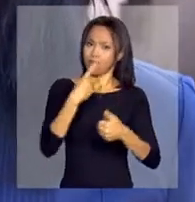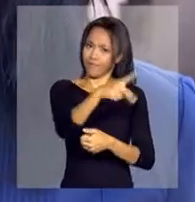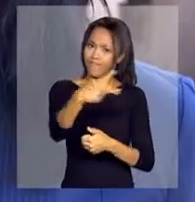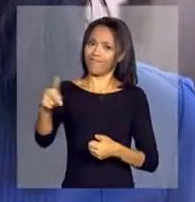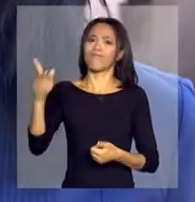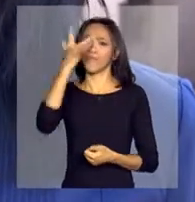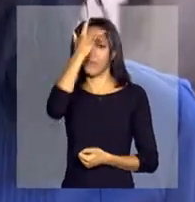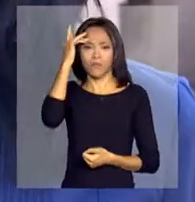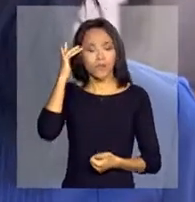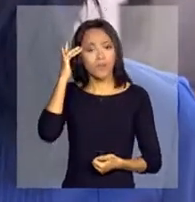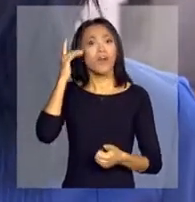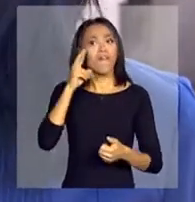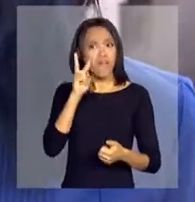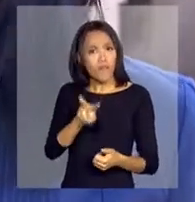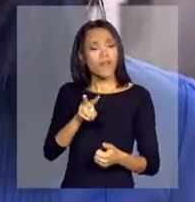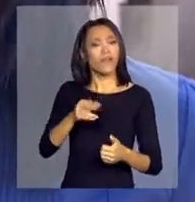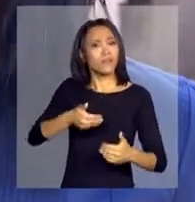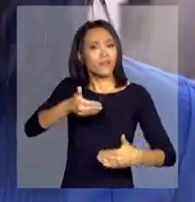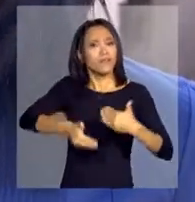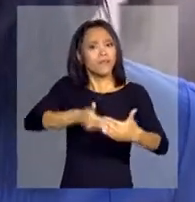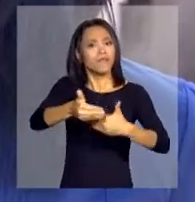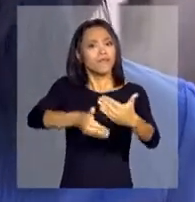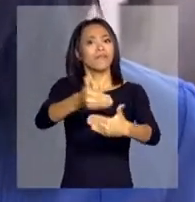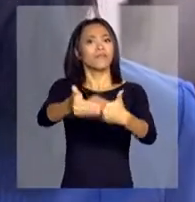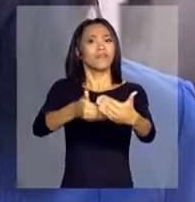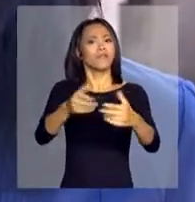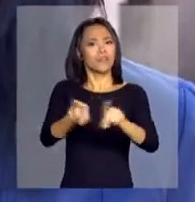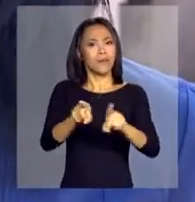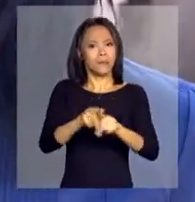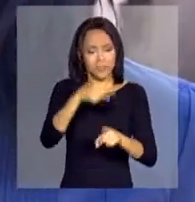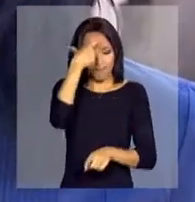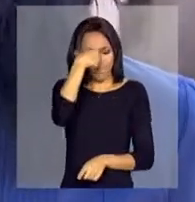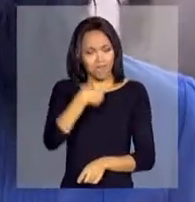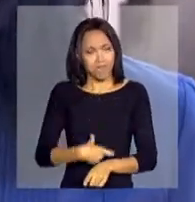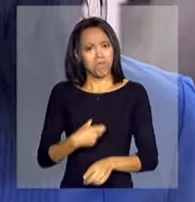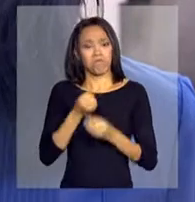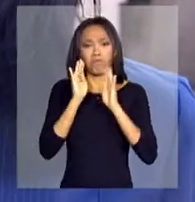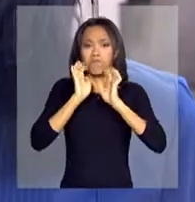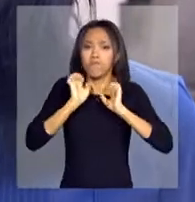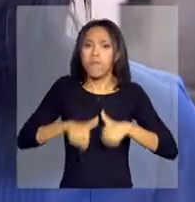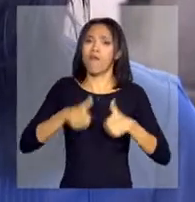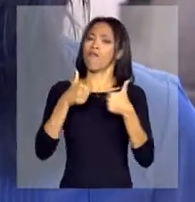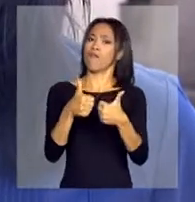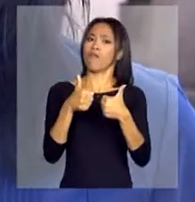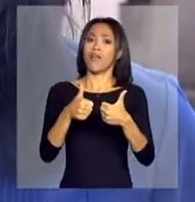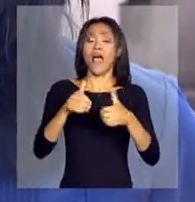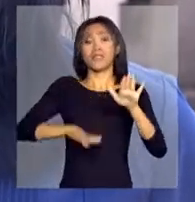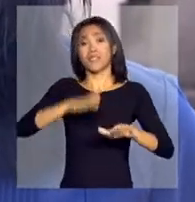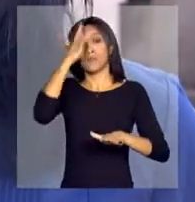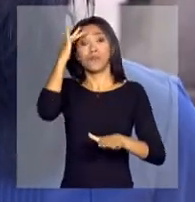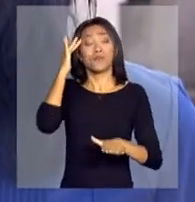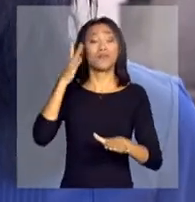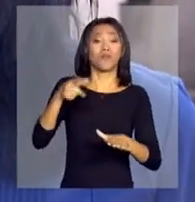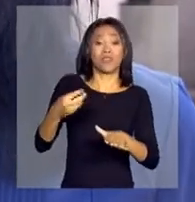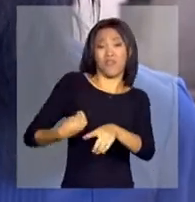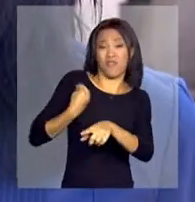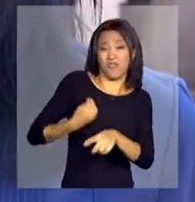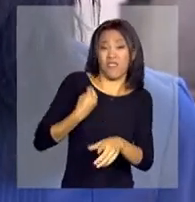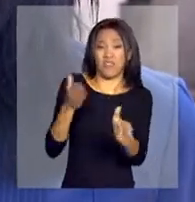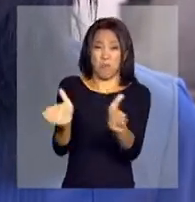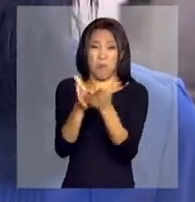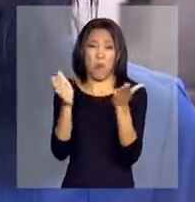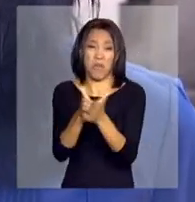né? Vê elas crescendo, né? Crescendo até como pessoa também. Porque muitas das vezes as pessoas, quando elas estão naquele índice de